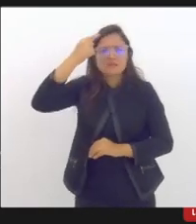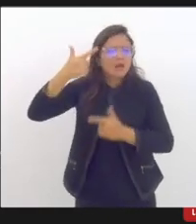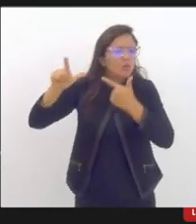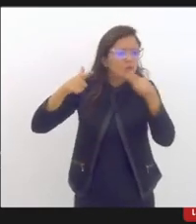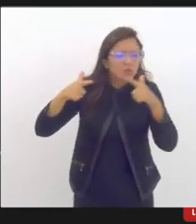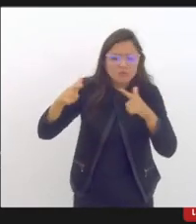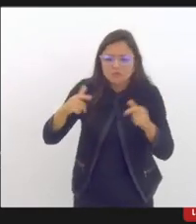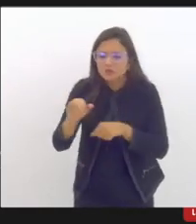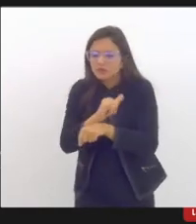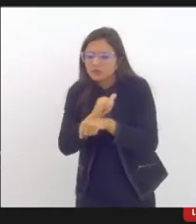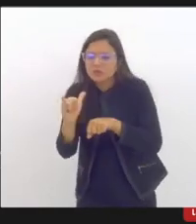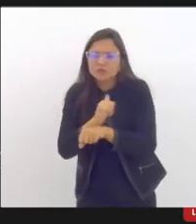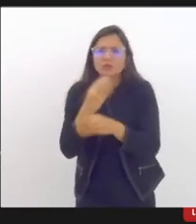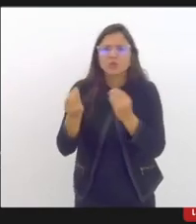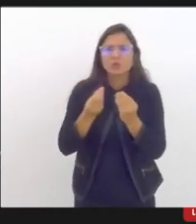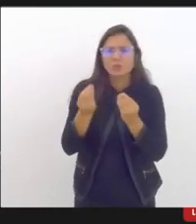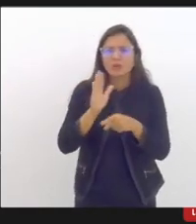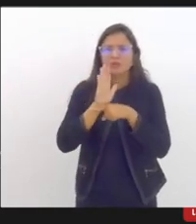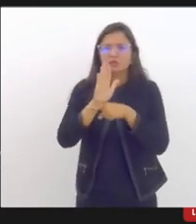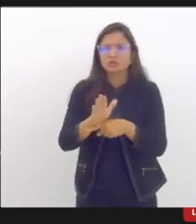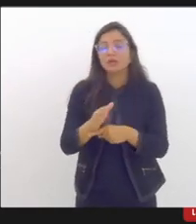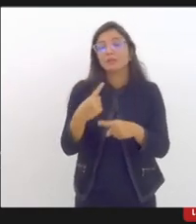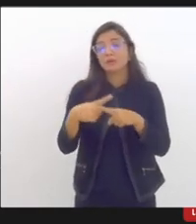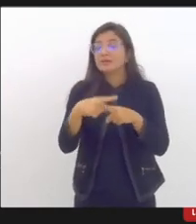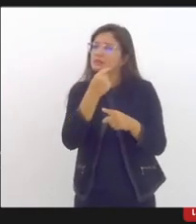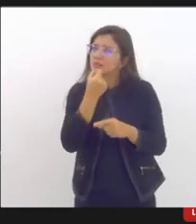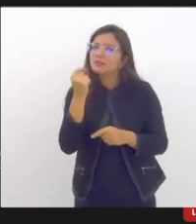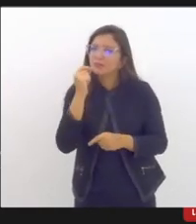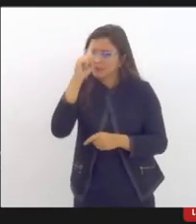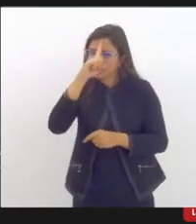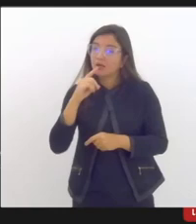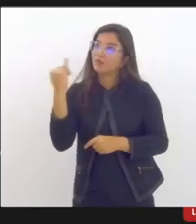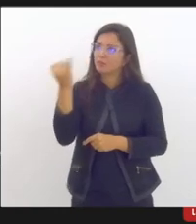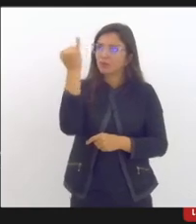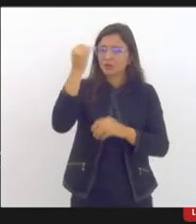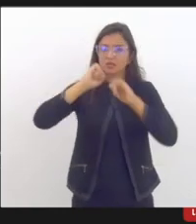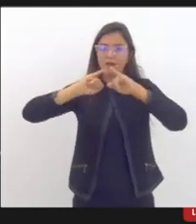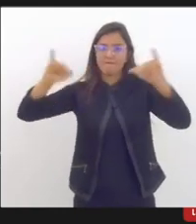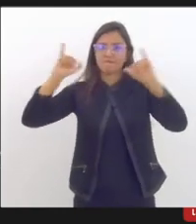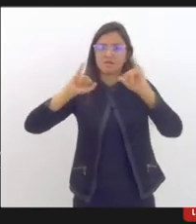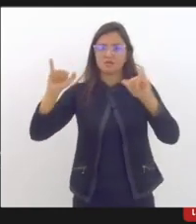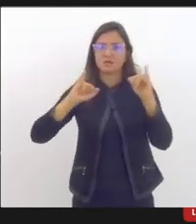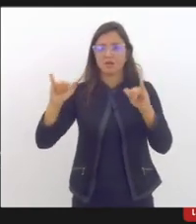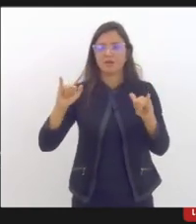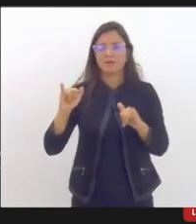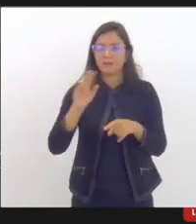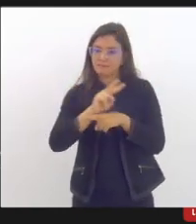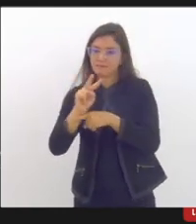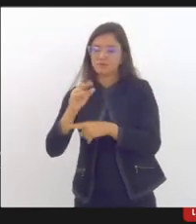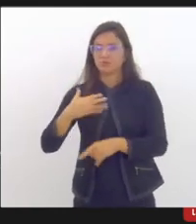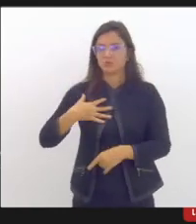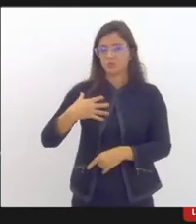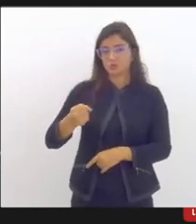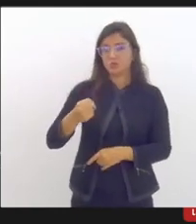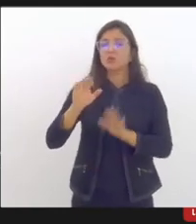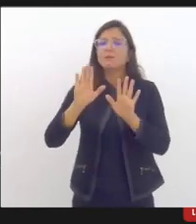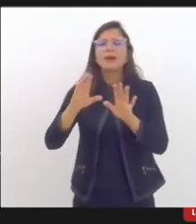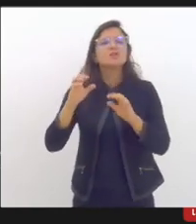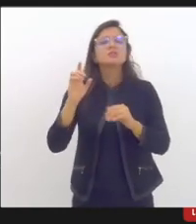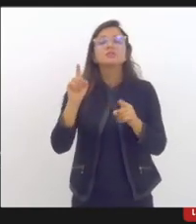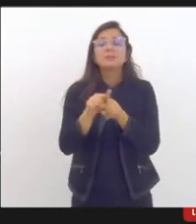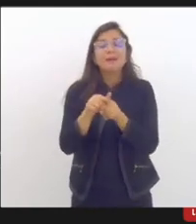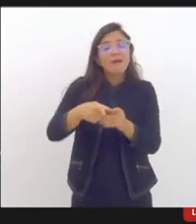divulgação que é o Setembro Amarelo. Mas a gente, a nossa ideia é que a gente continue estimulando a promoção da vida e da